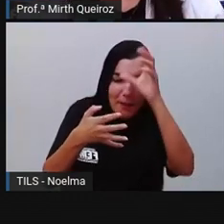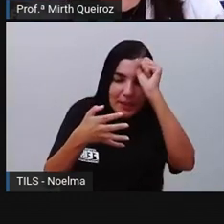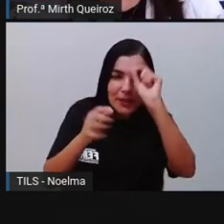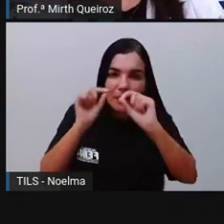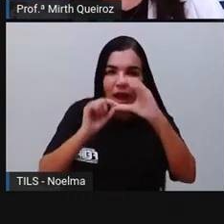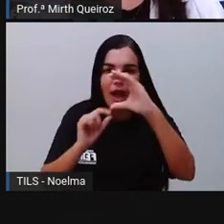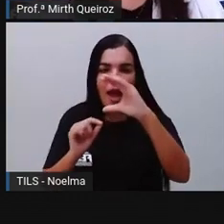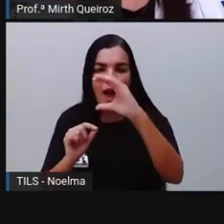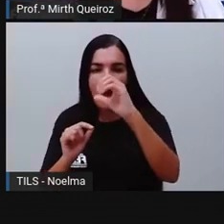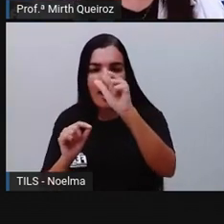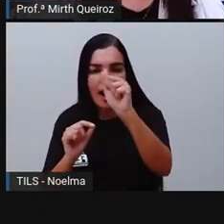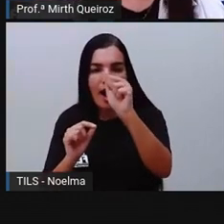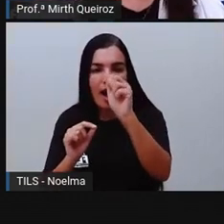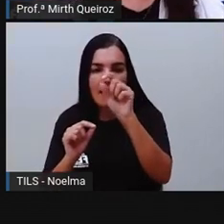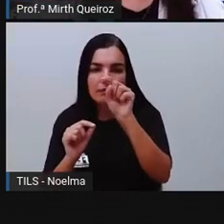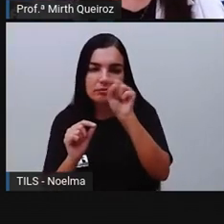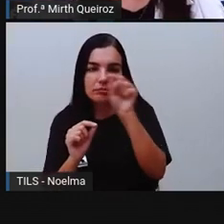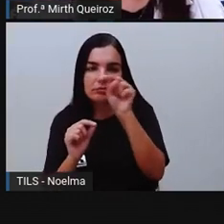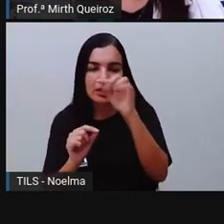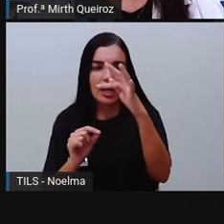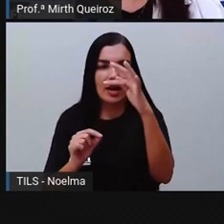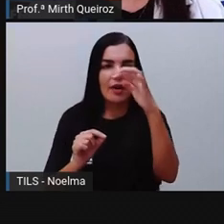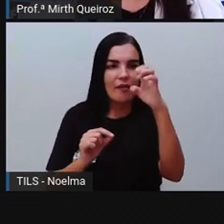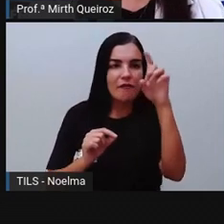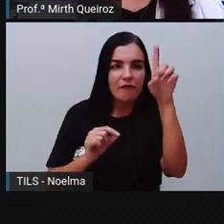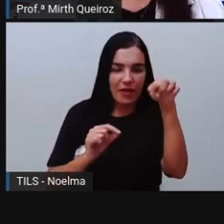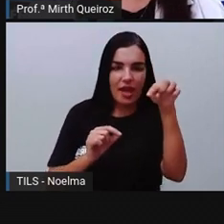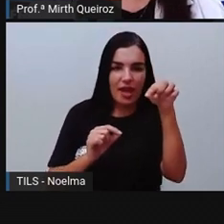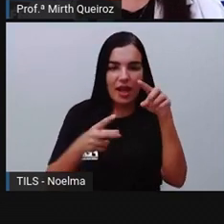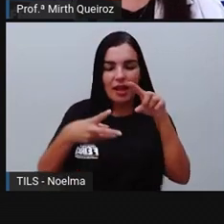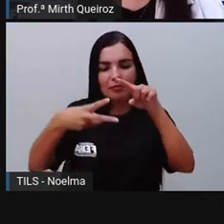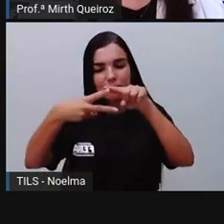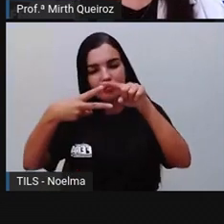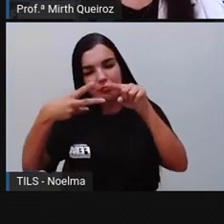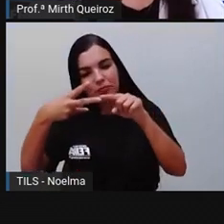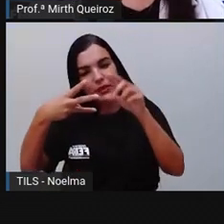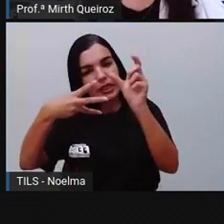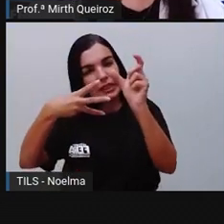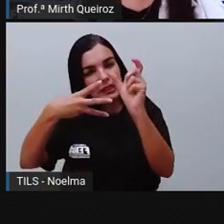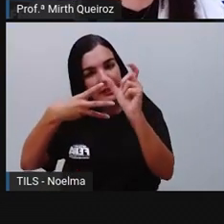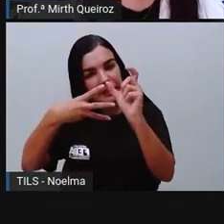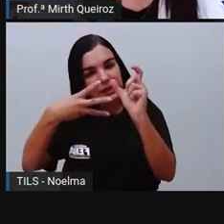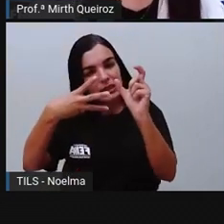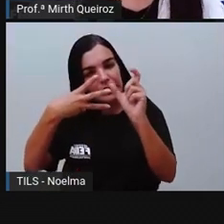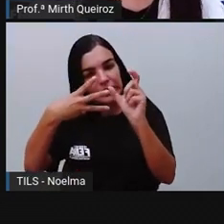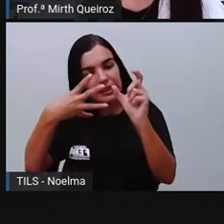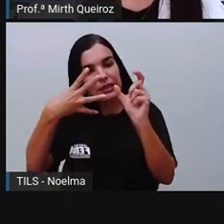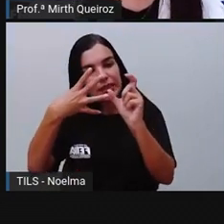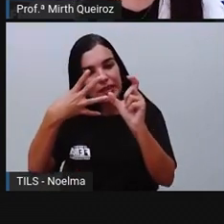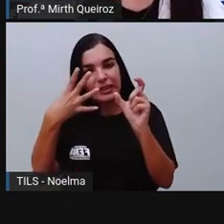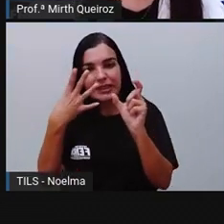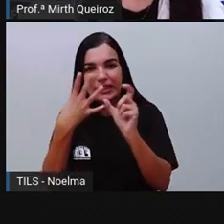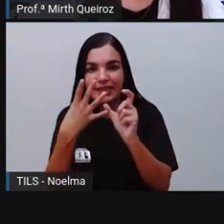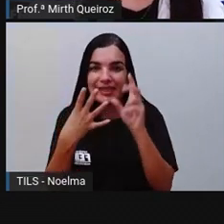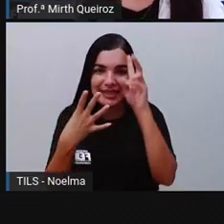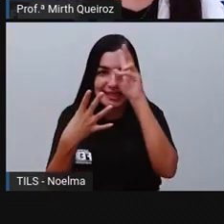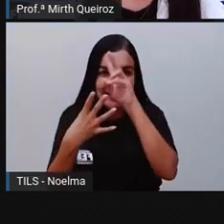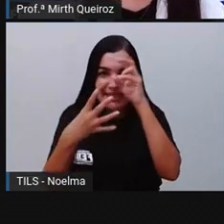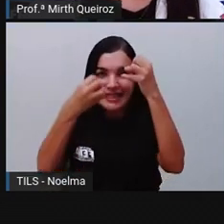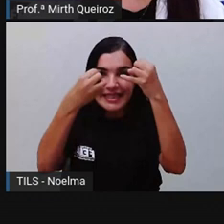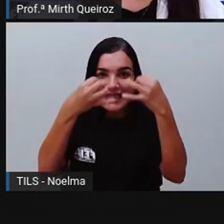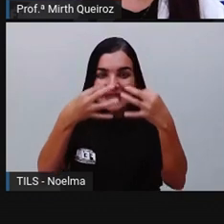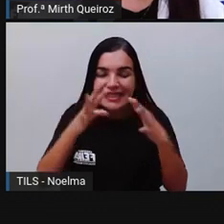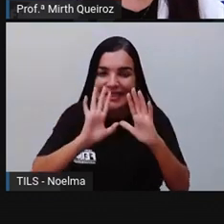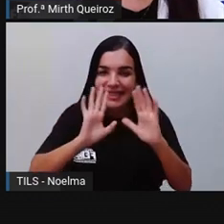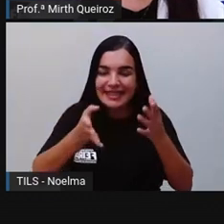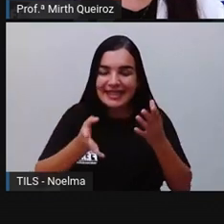fé. A união de duas ou pode ser até mesmo três, né? Letras vai formar uma sílaba, certo? Neste